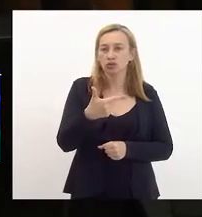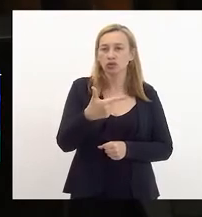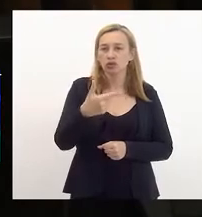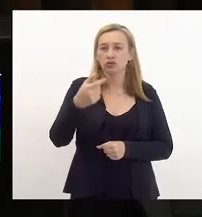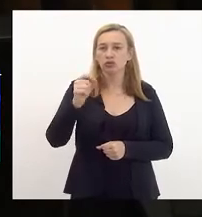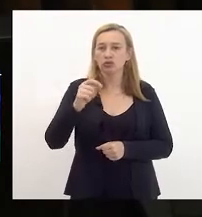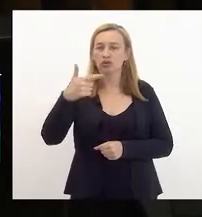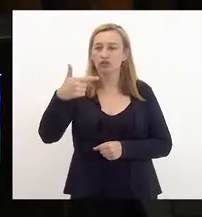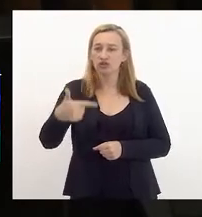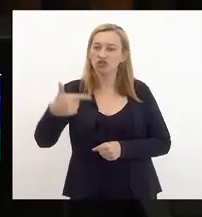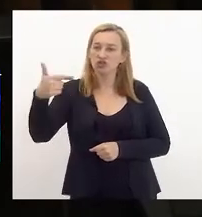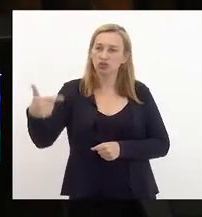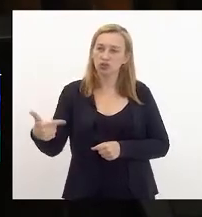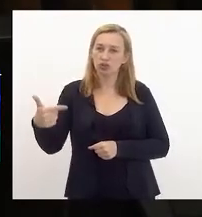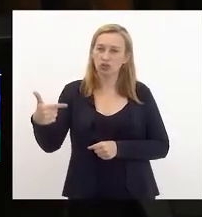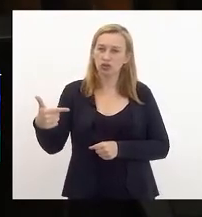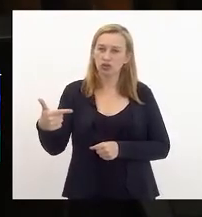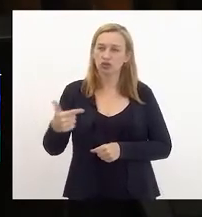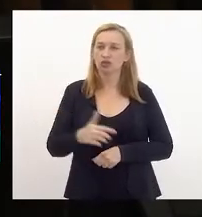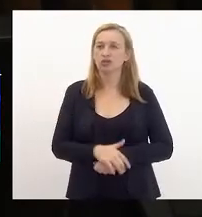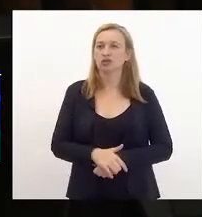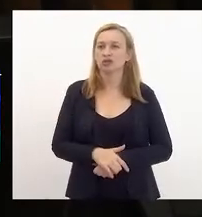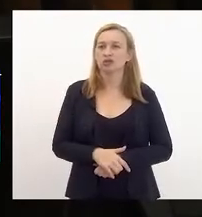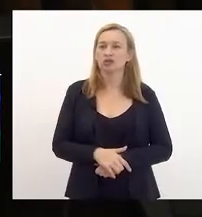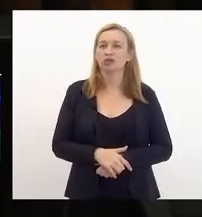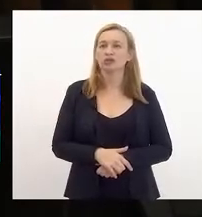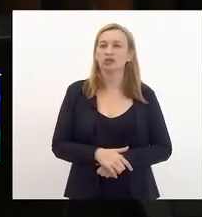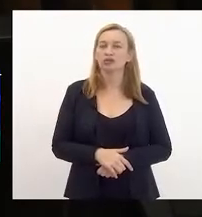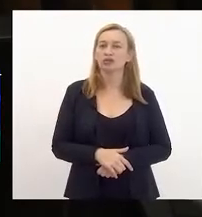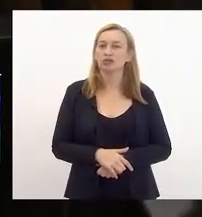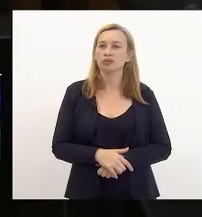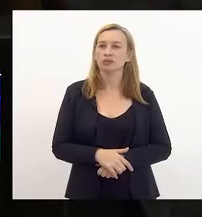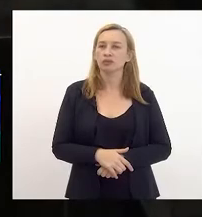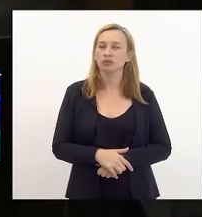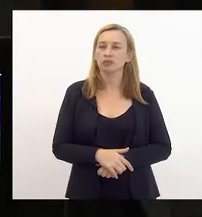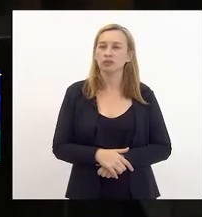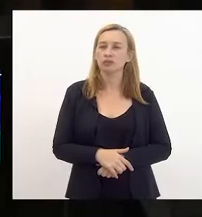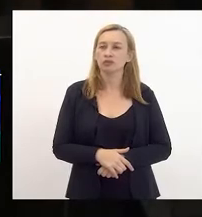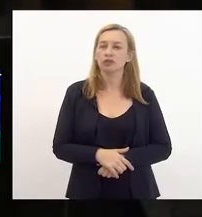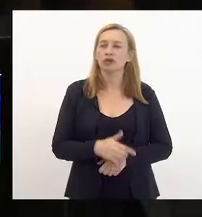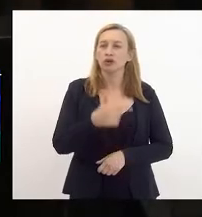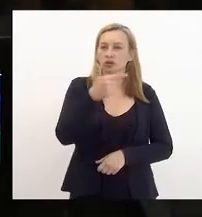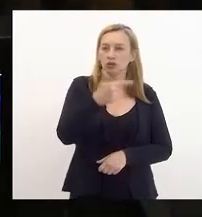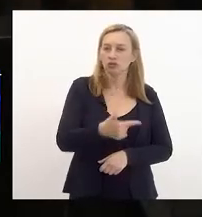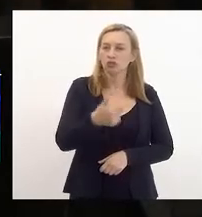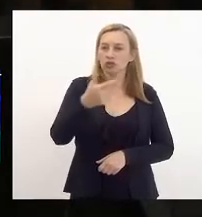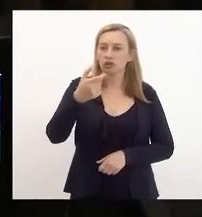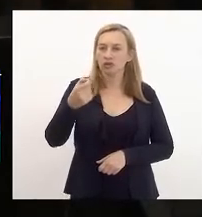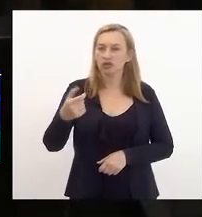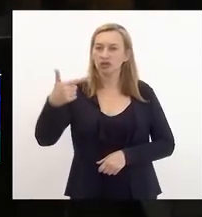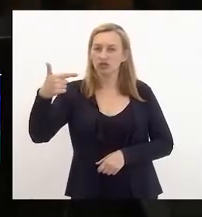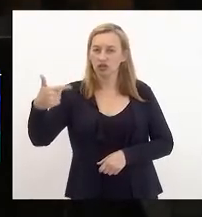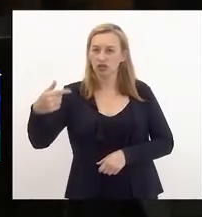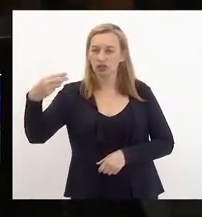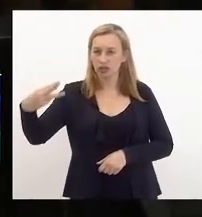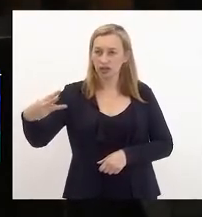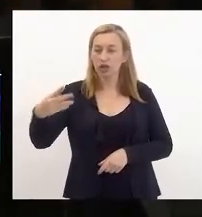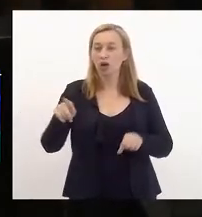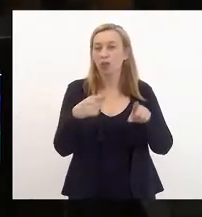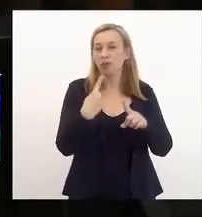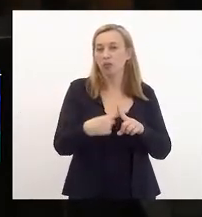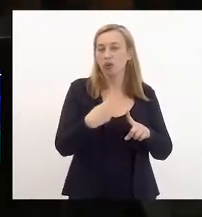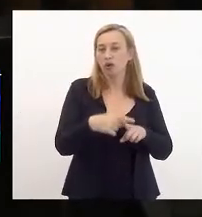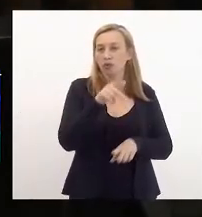para valer para 2023. porque o PPA